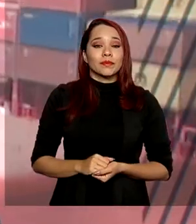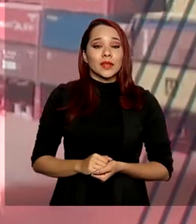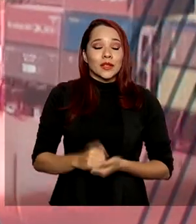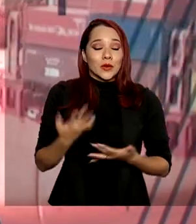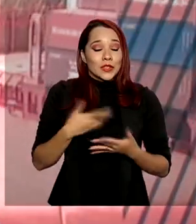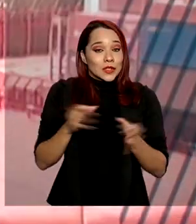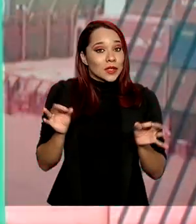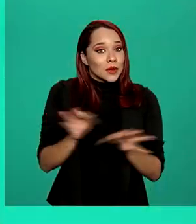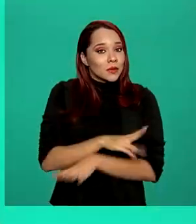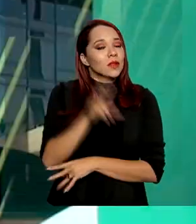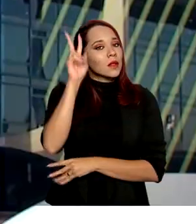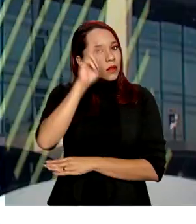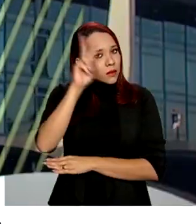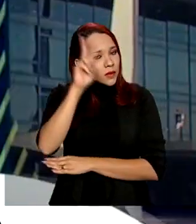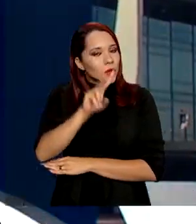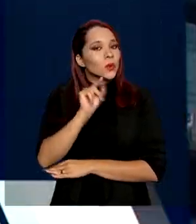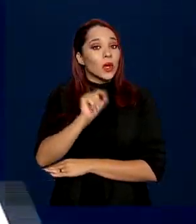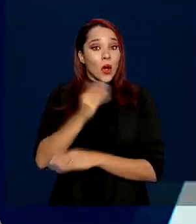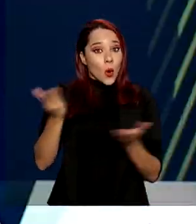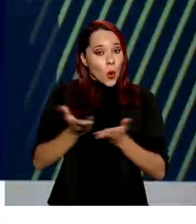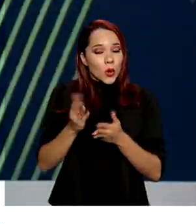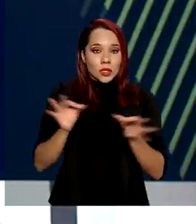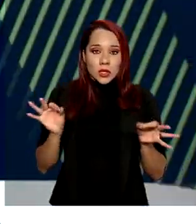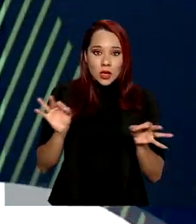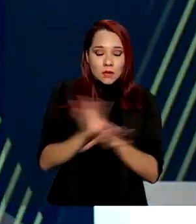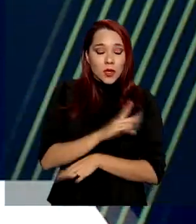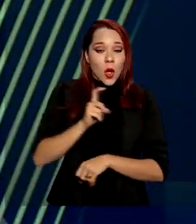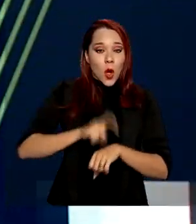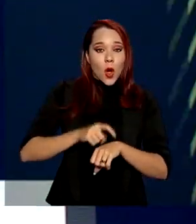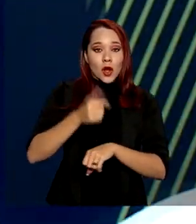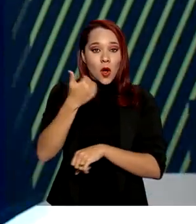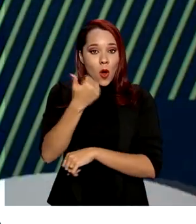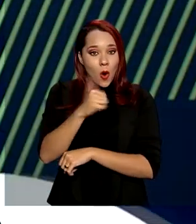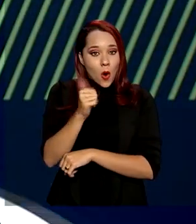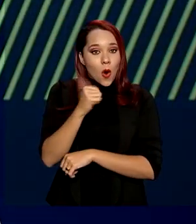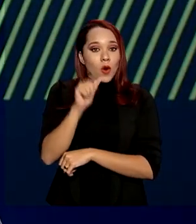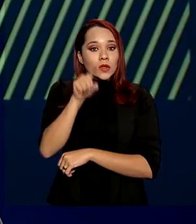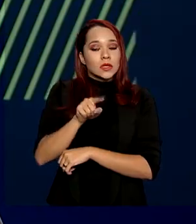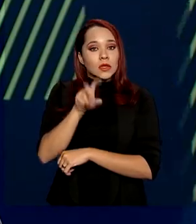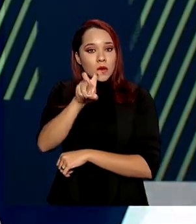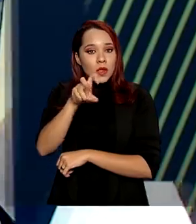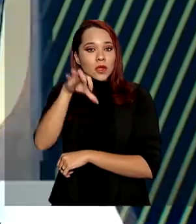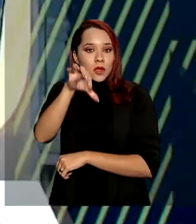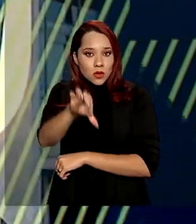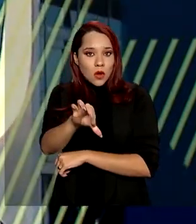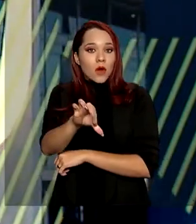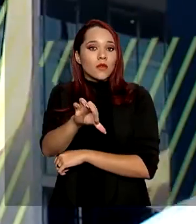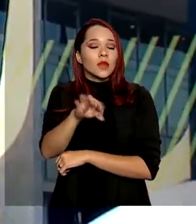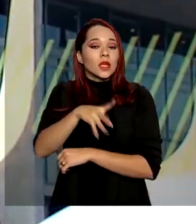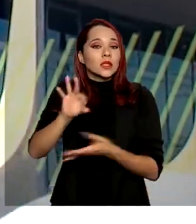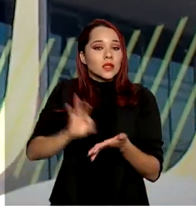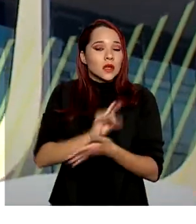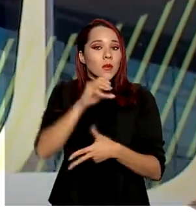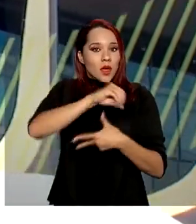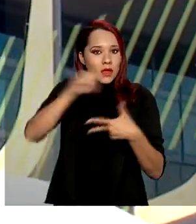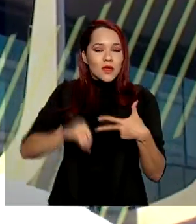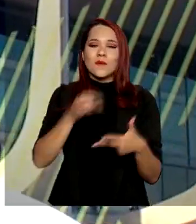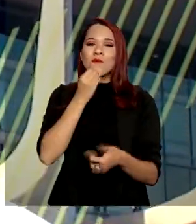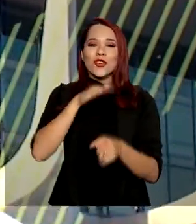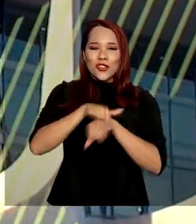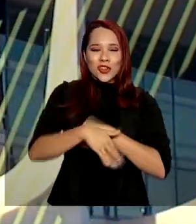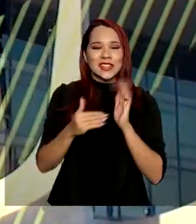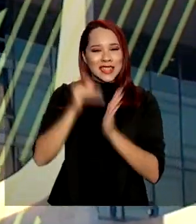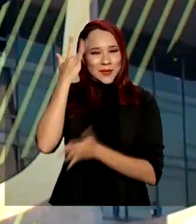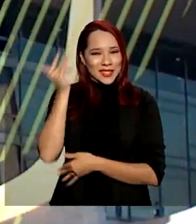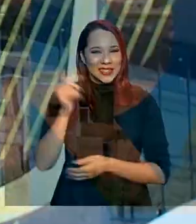termina com um lembrete. Terminam hoje, às 23 horas e 59 minutos, as inscrições para o Enem. Uma boa noite